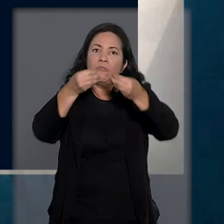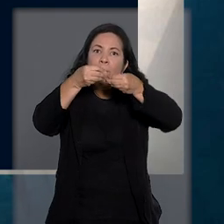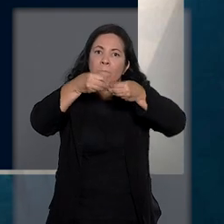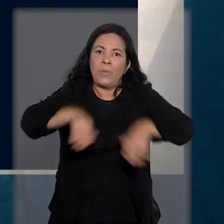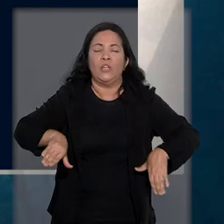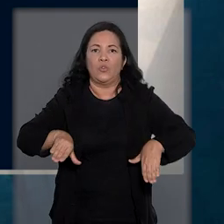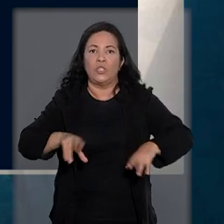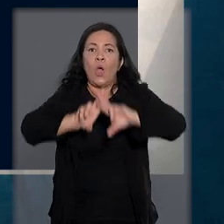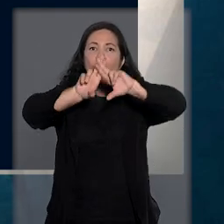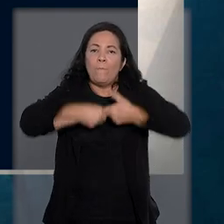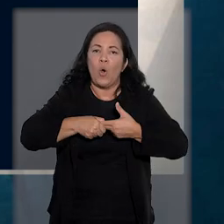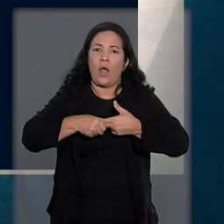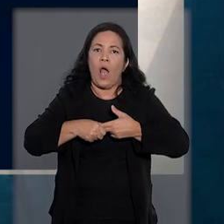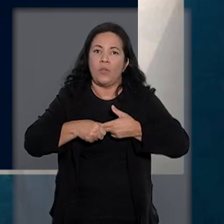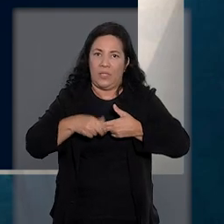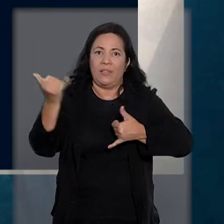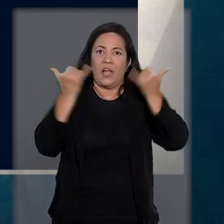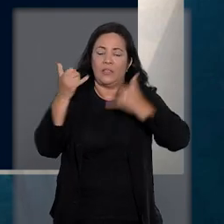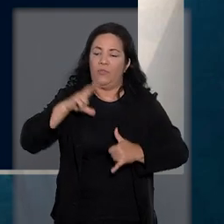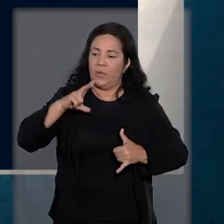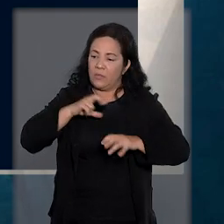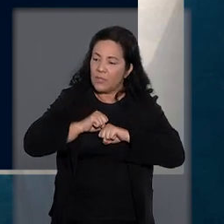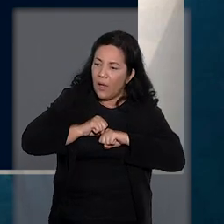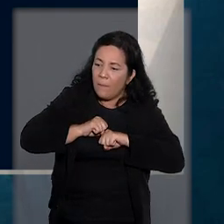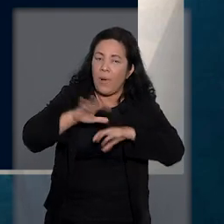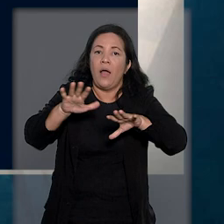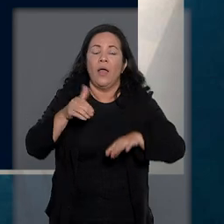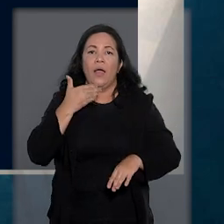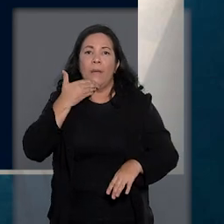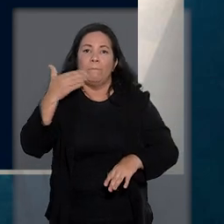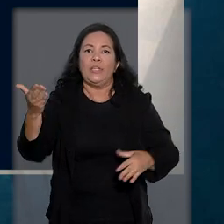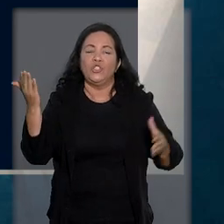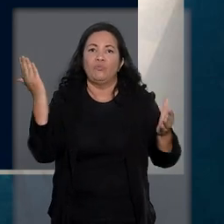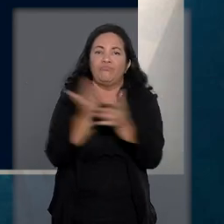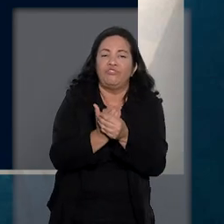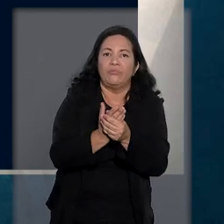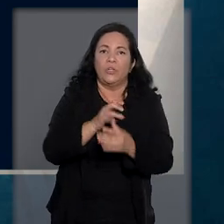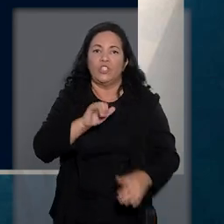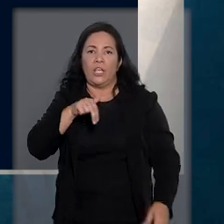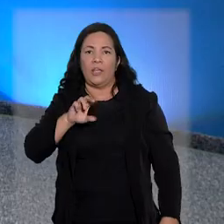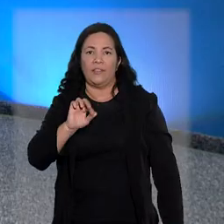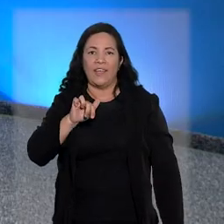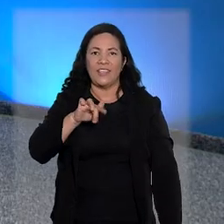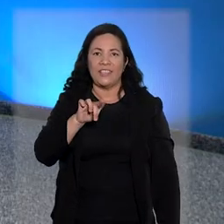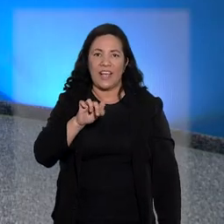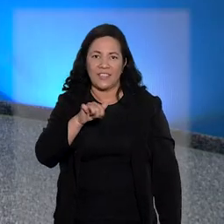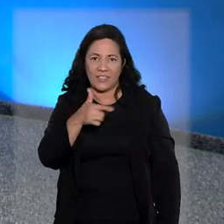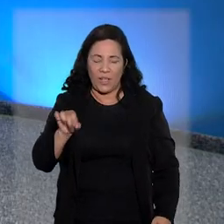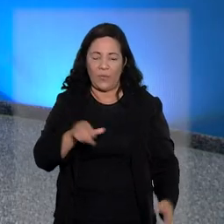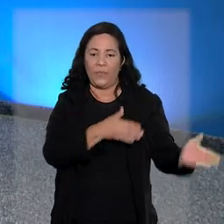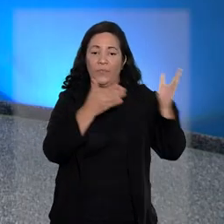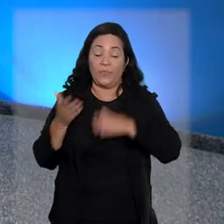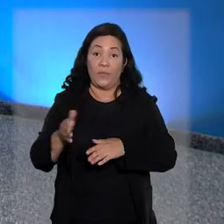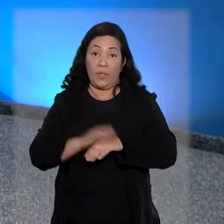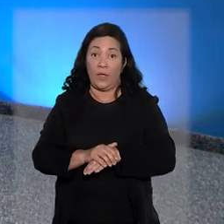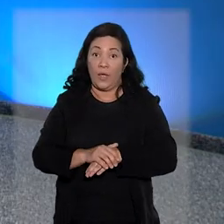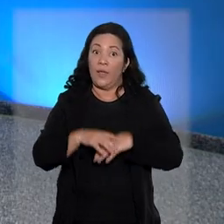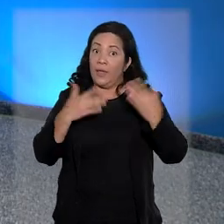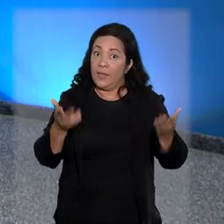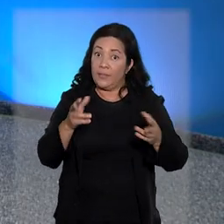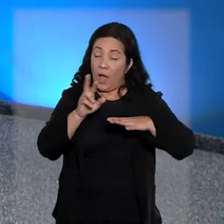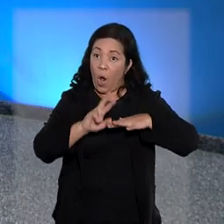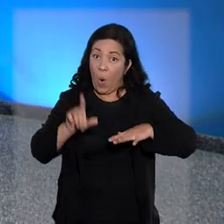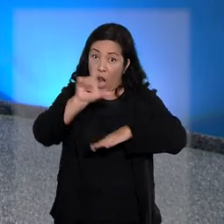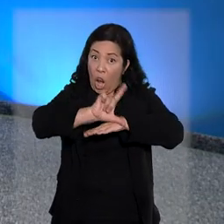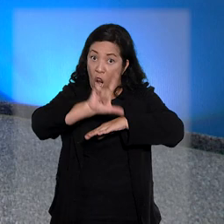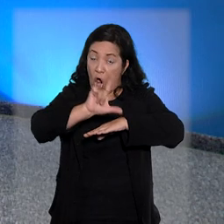gerado pela exposição dessas informações em um eventual pedido de indenização. Em caso envolvendo as redes de